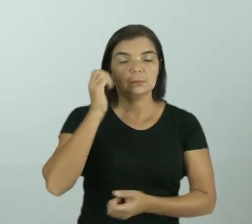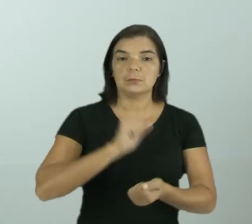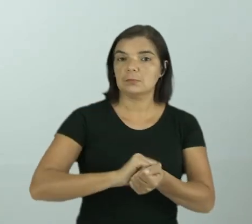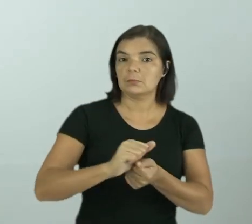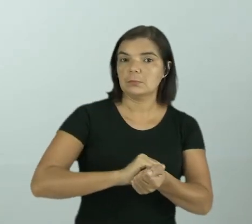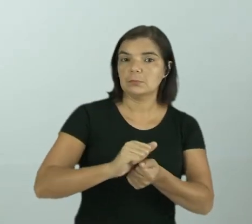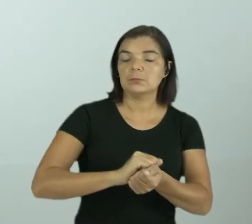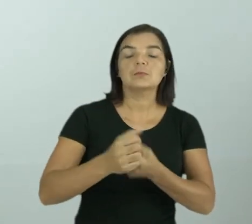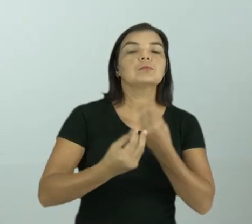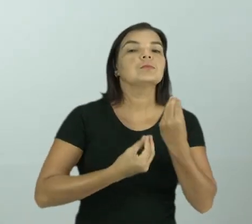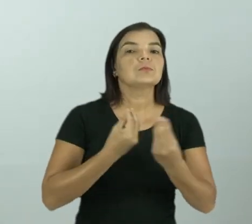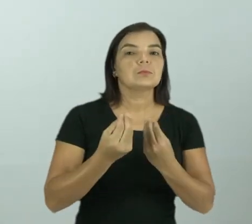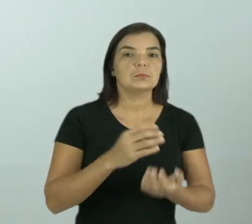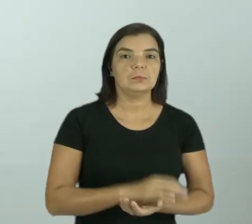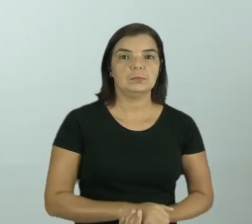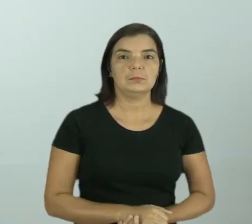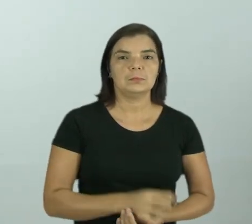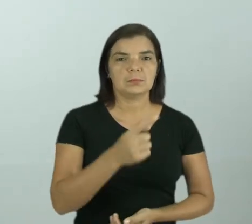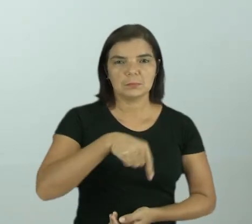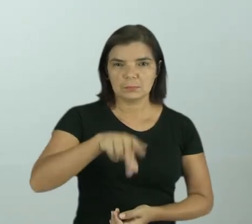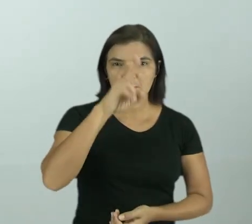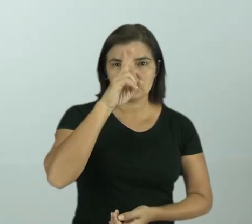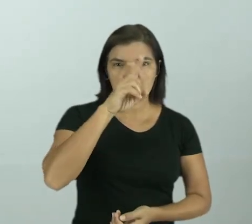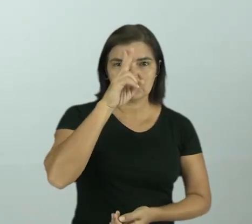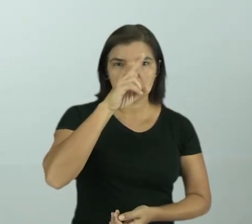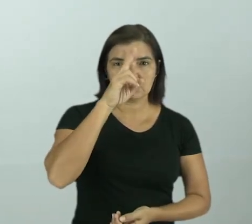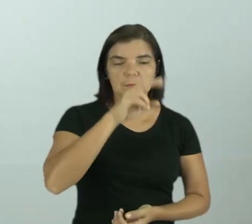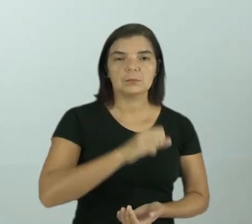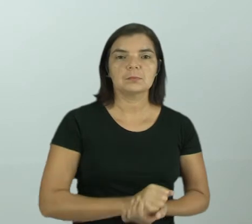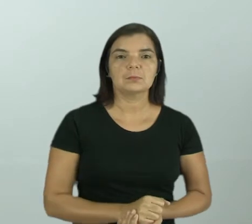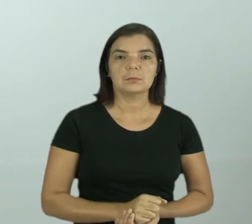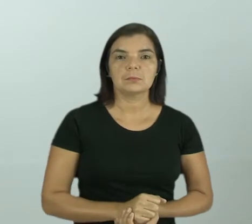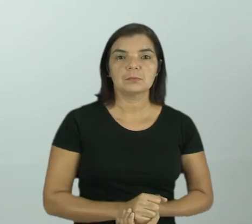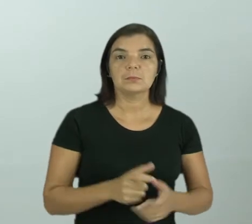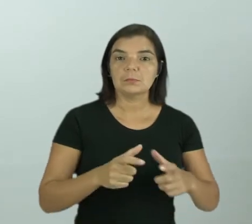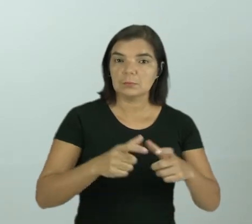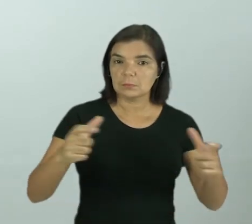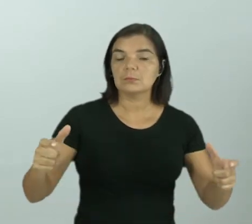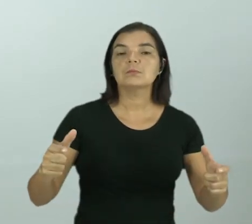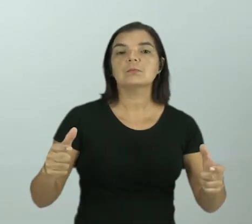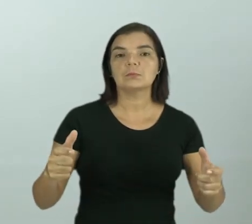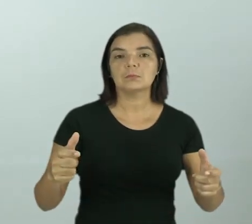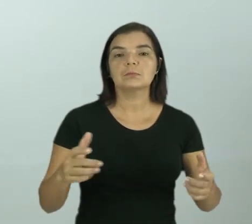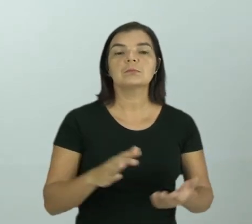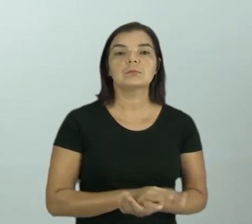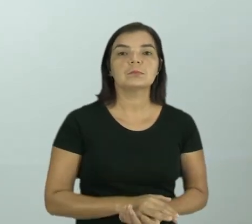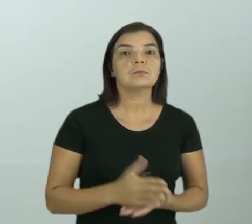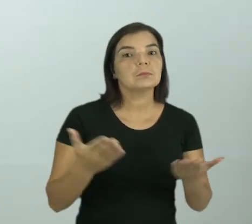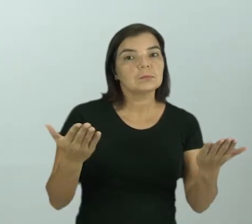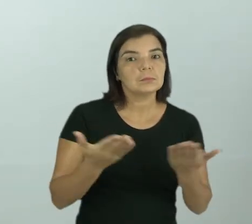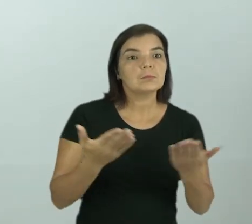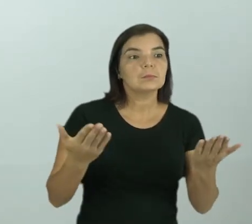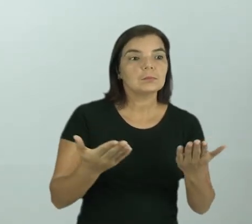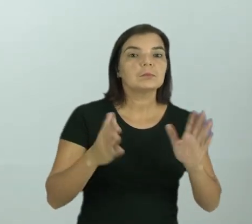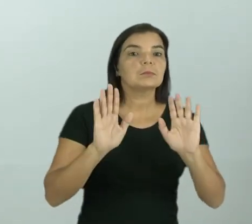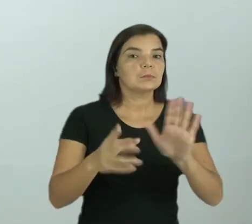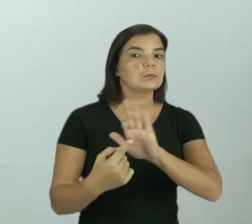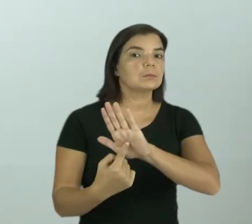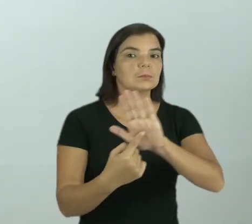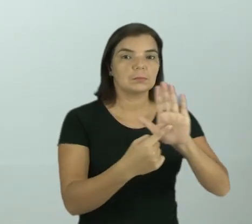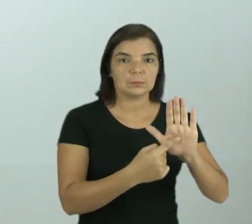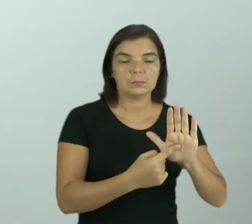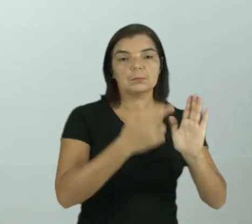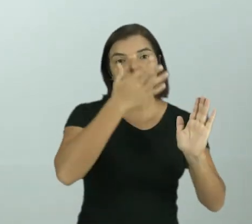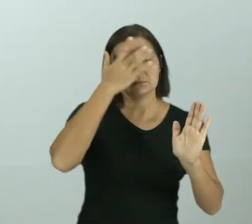suas roupas? Você lembra? Grande parte. Agora mesmo, eu acabei de citar